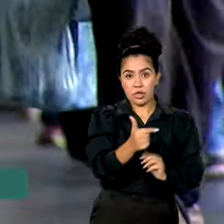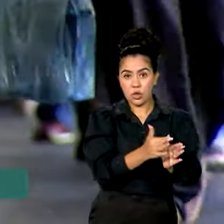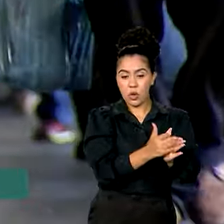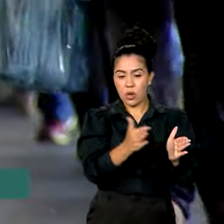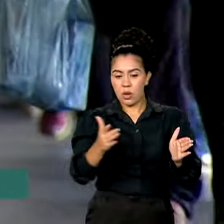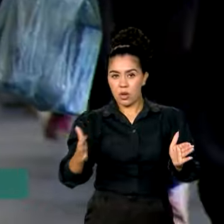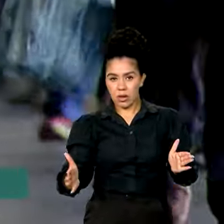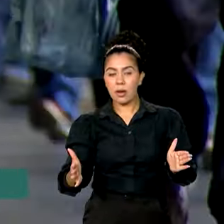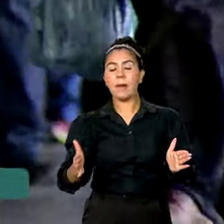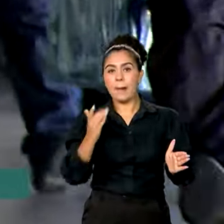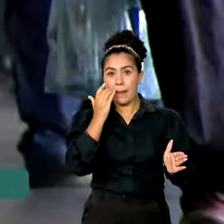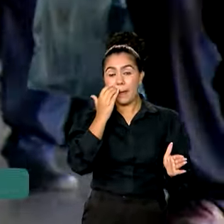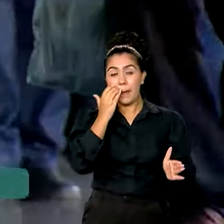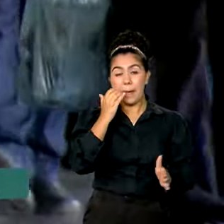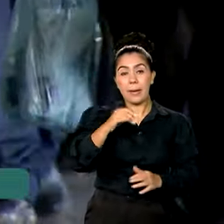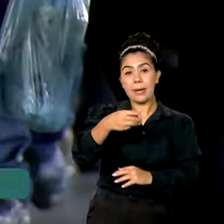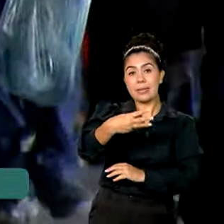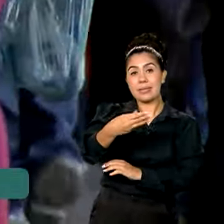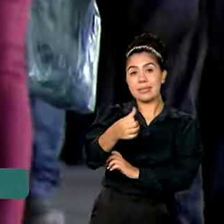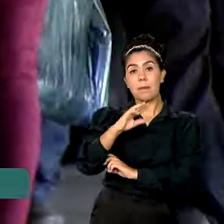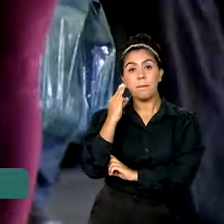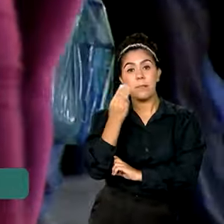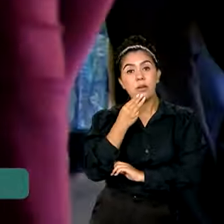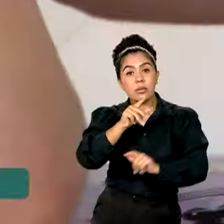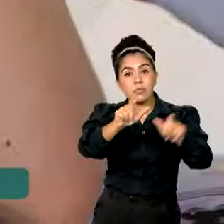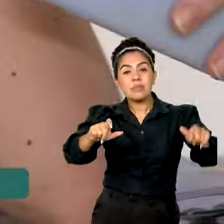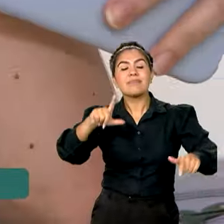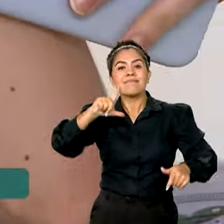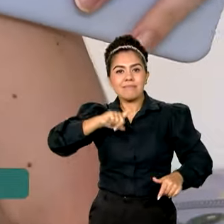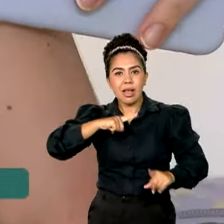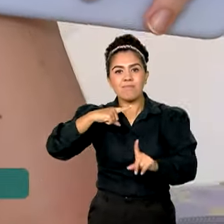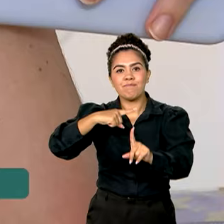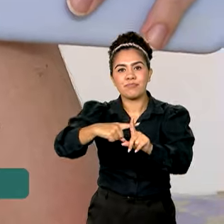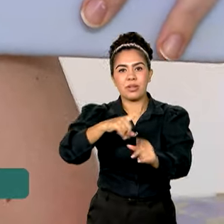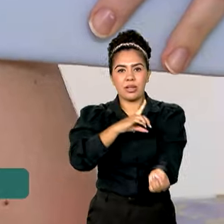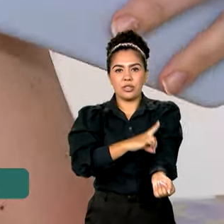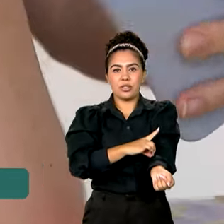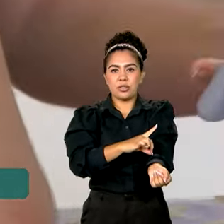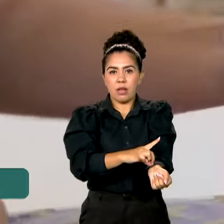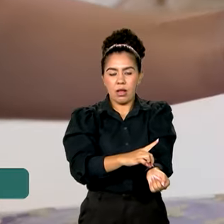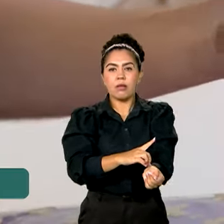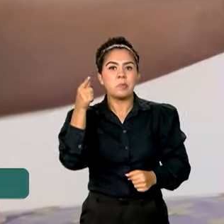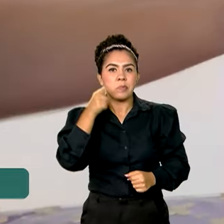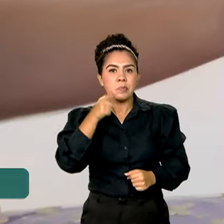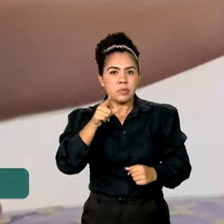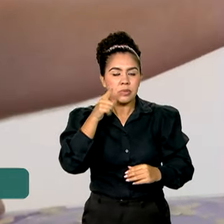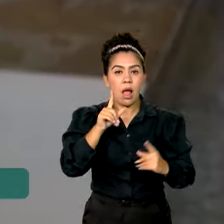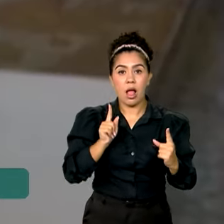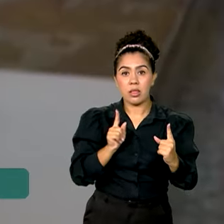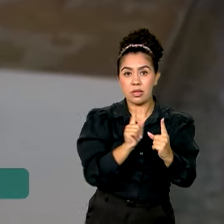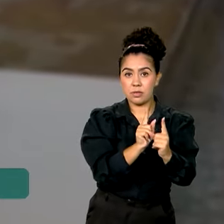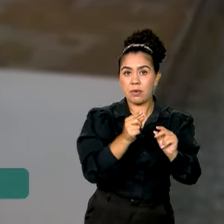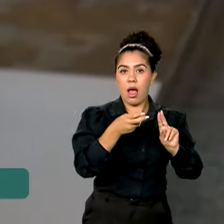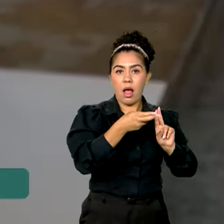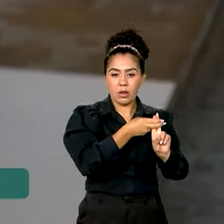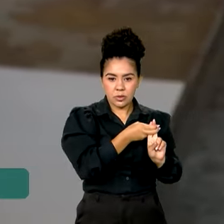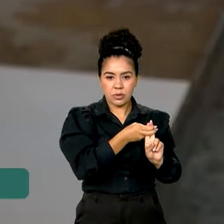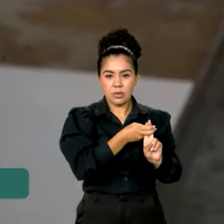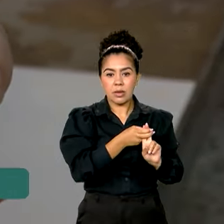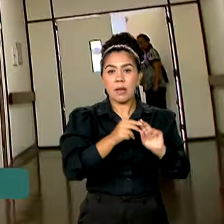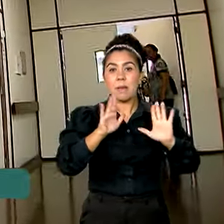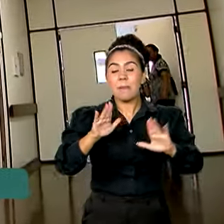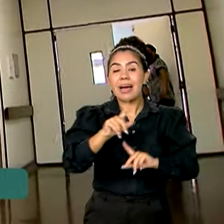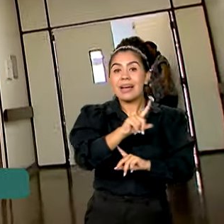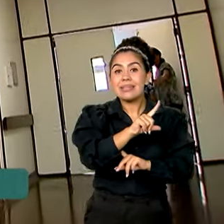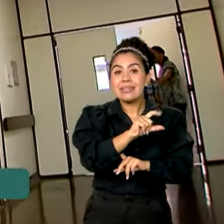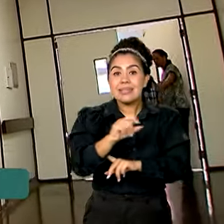cerca de 36 milhões de pessoas com diabetes receberam atendimento ambulatorial pelo SUS. Mais de 100 tipos